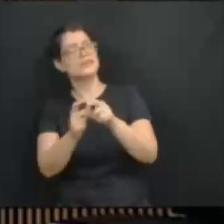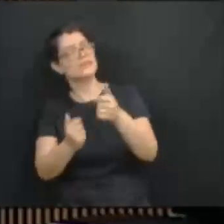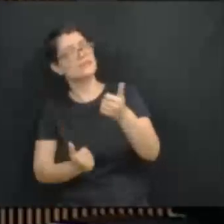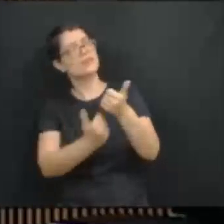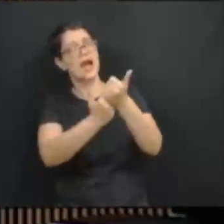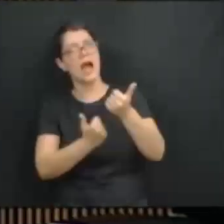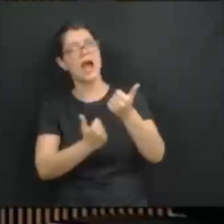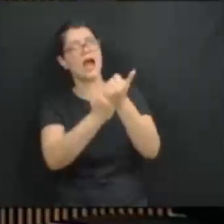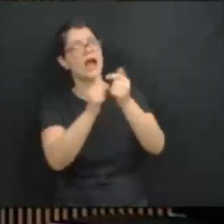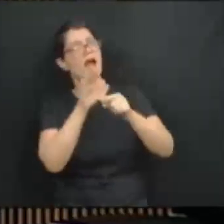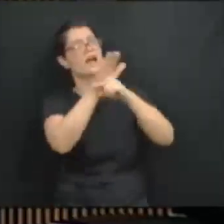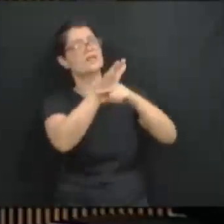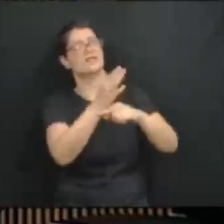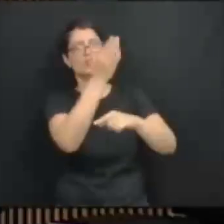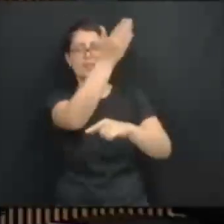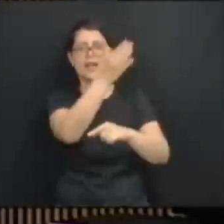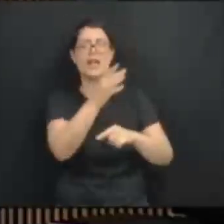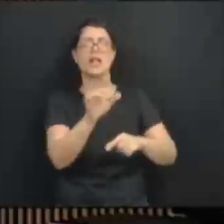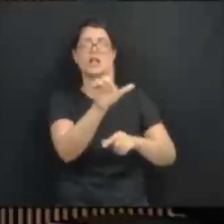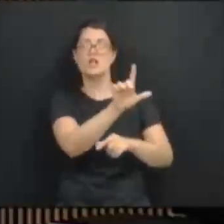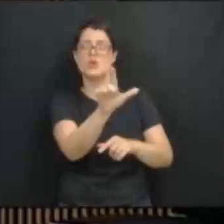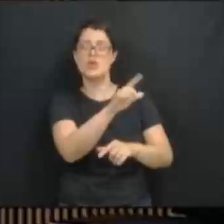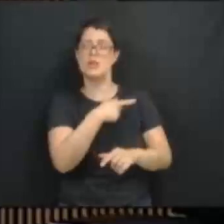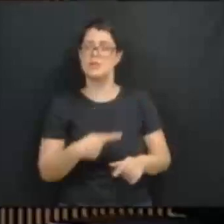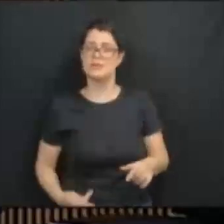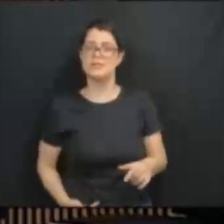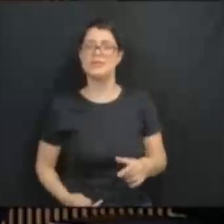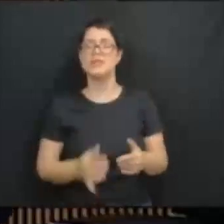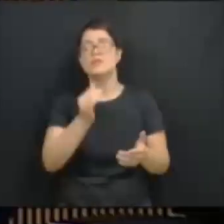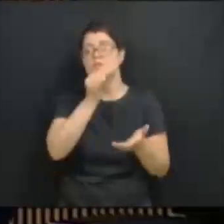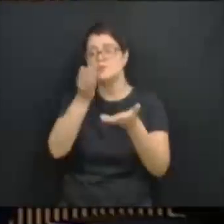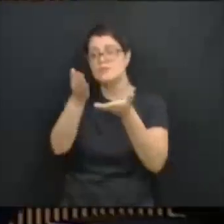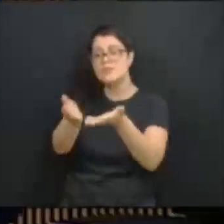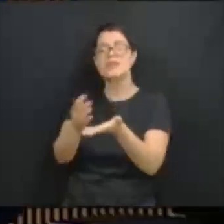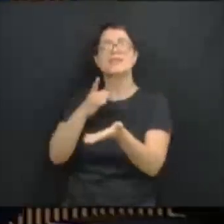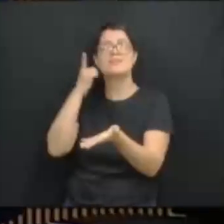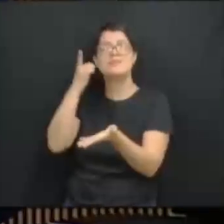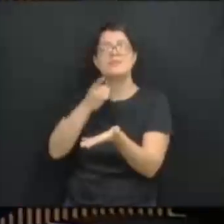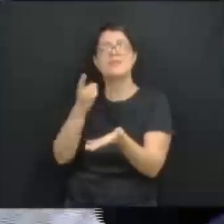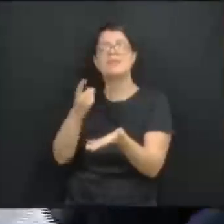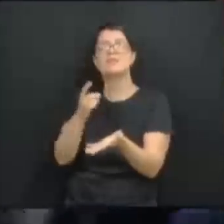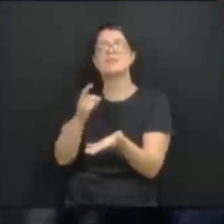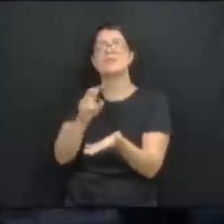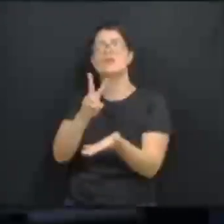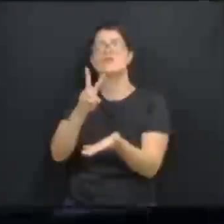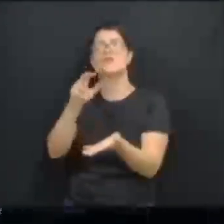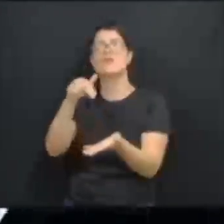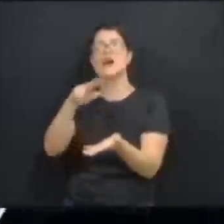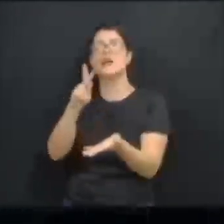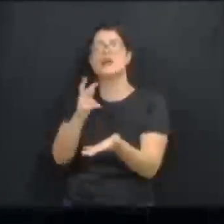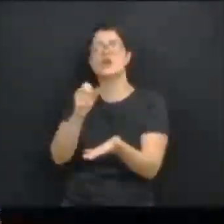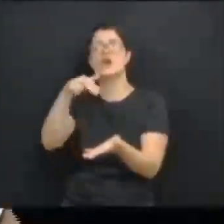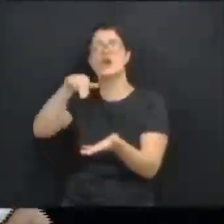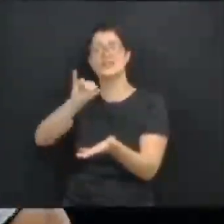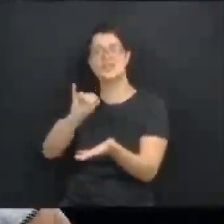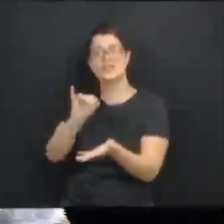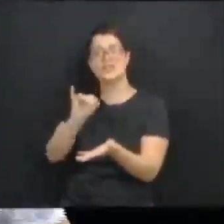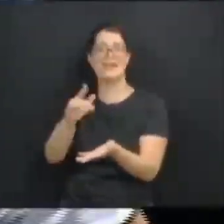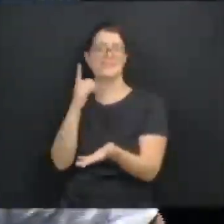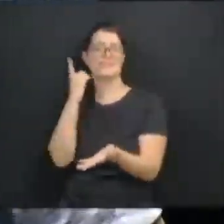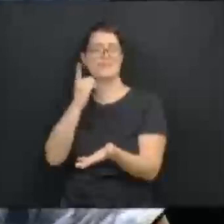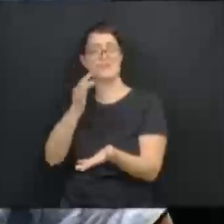vereador Vanoni, que aqui está, deputado federal, é inadmissível que esses projetos passem